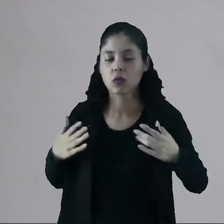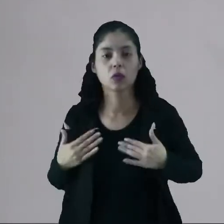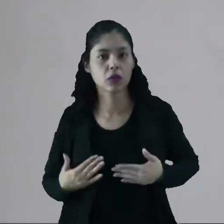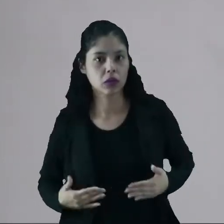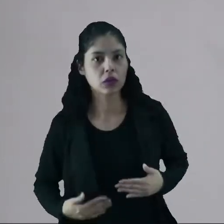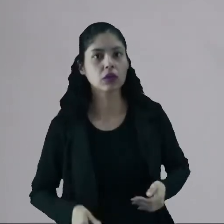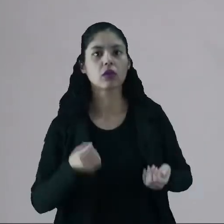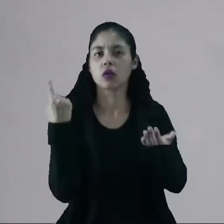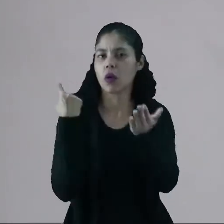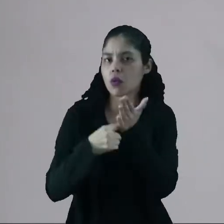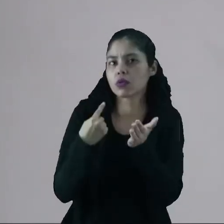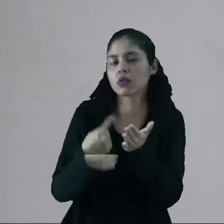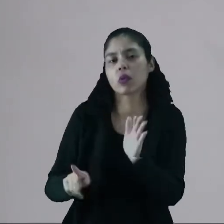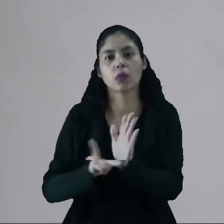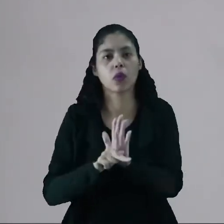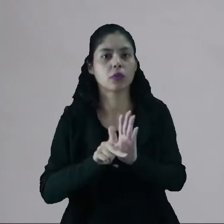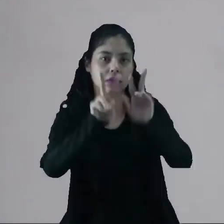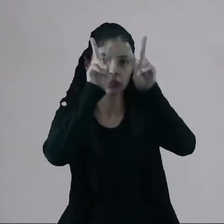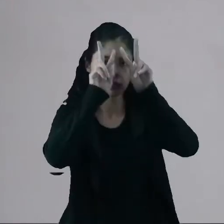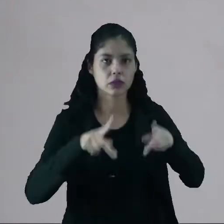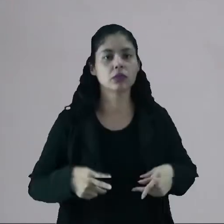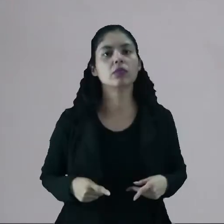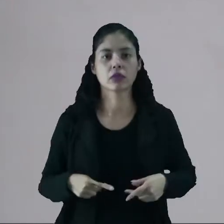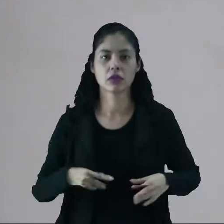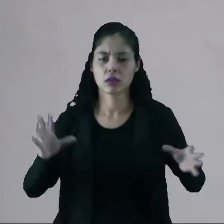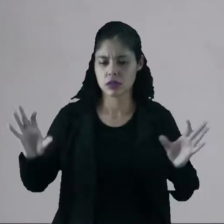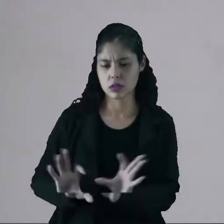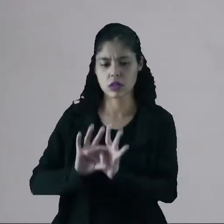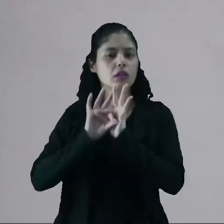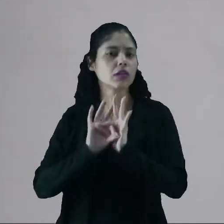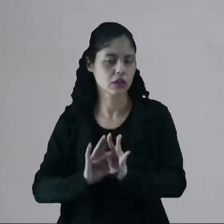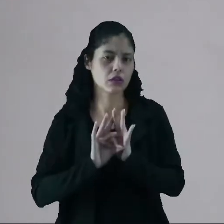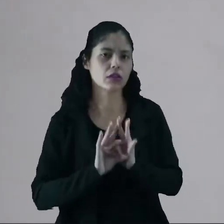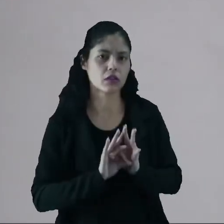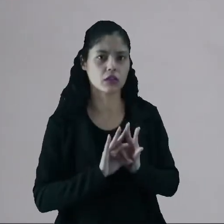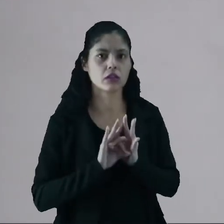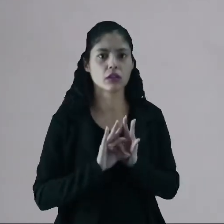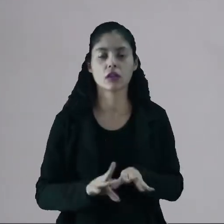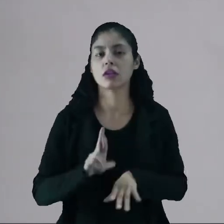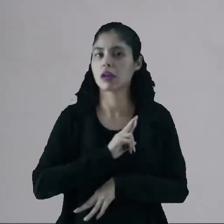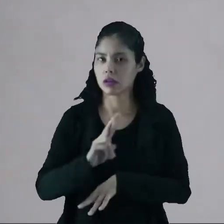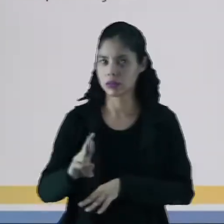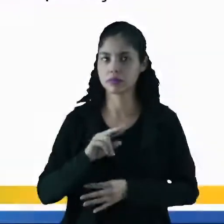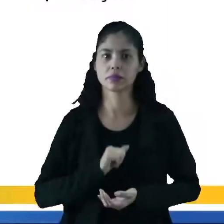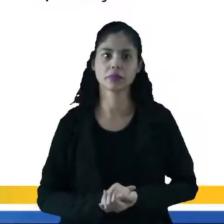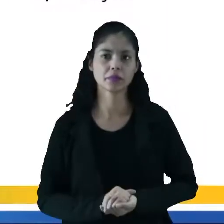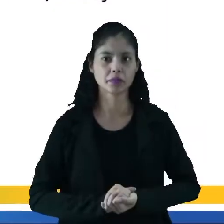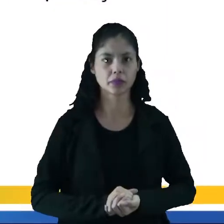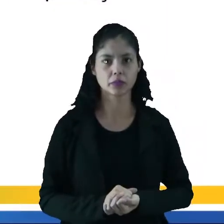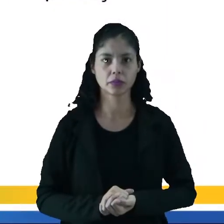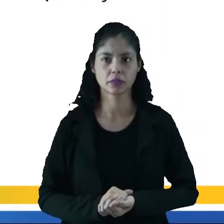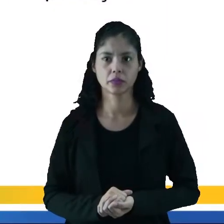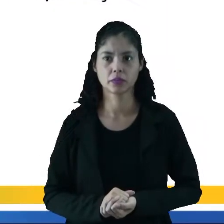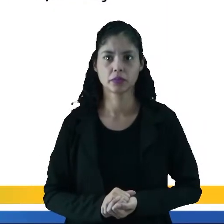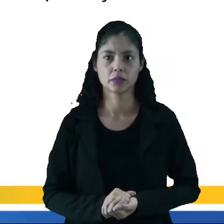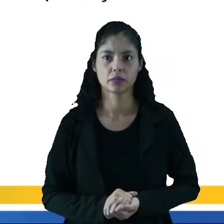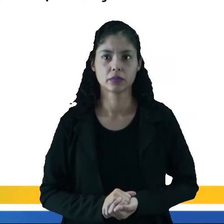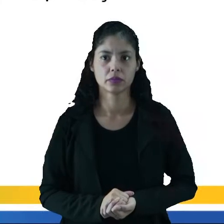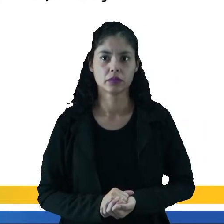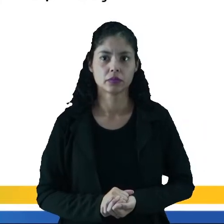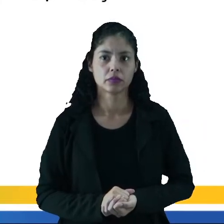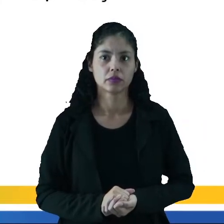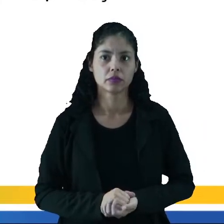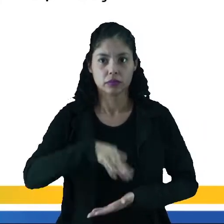Então, eu olho as condições do ser humano e como é a relação entre ele e a religião. Vamos voltar aqui para a questão.